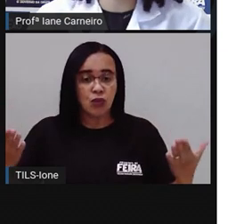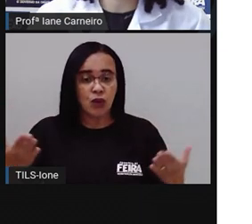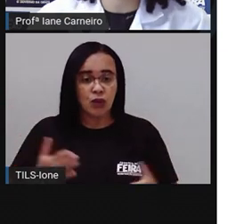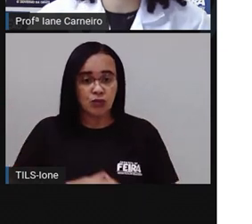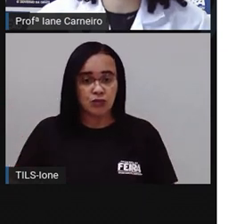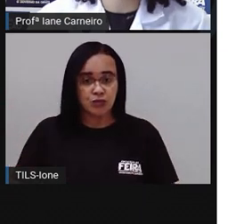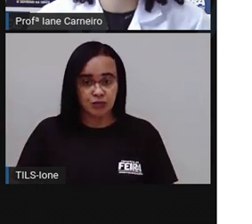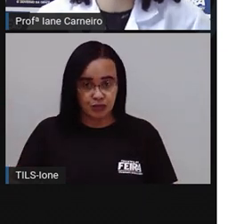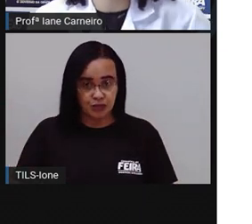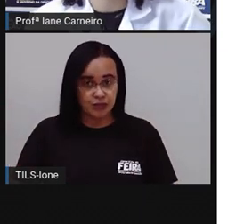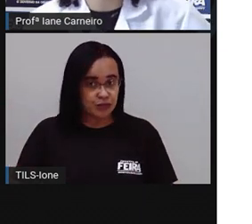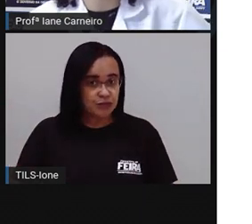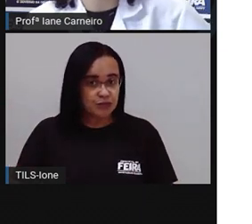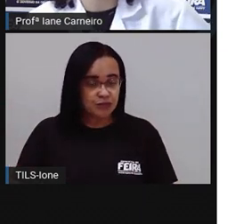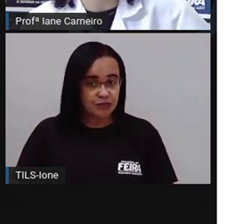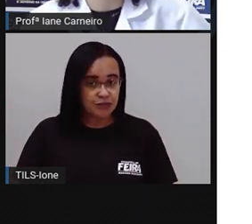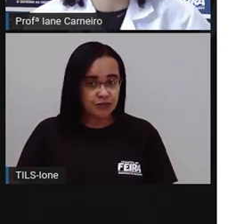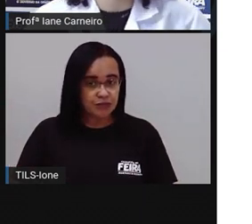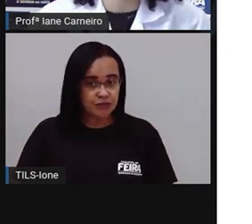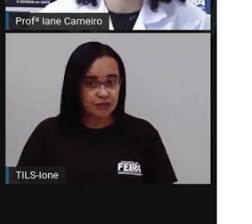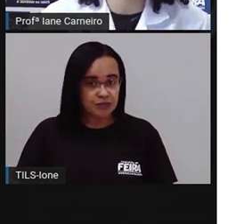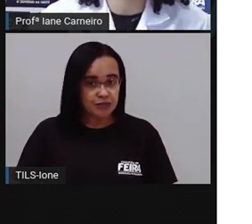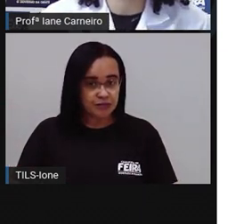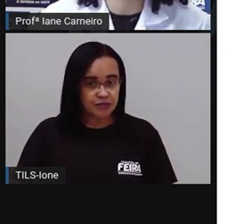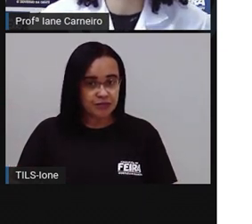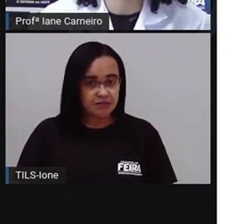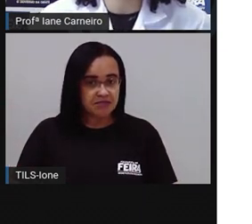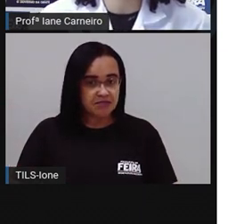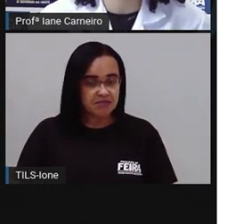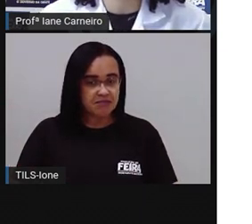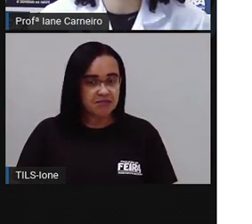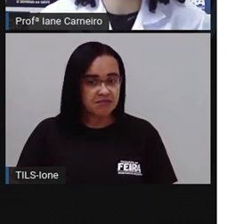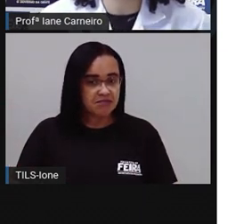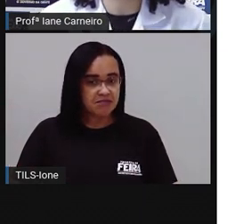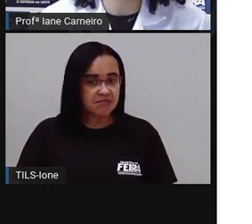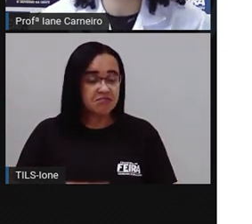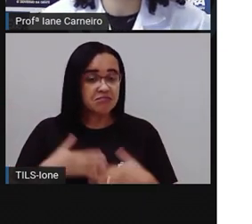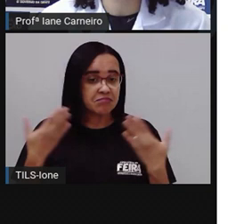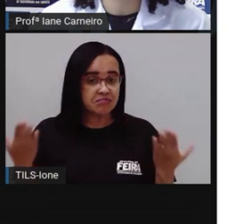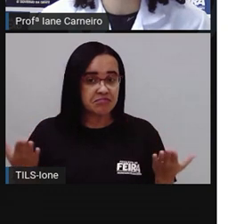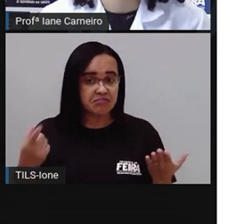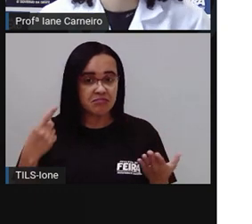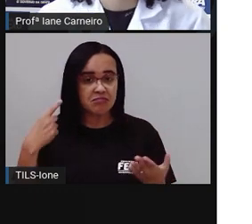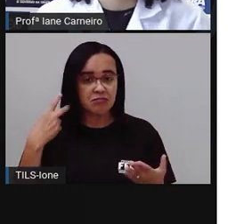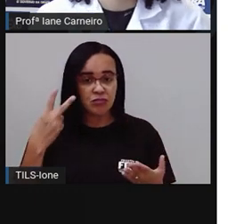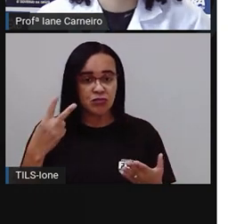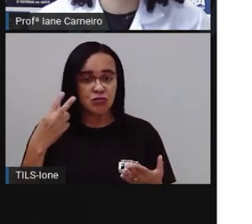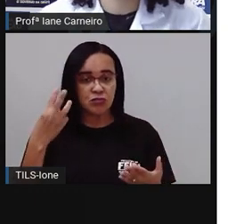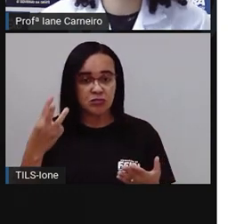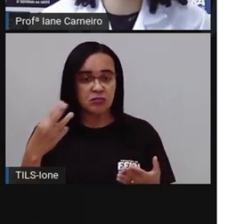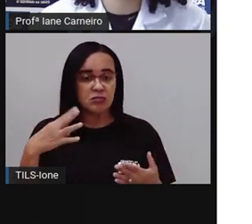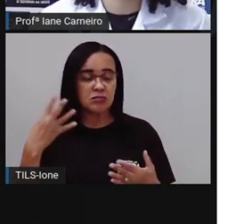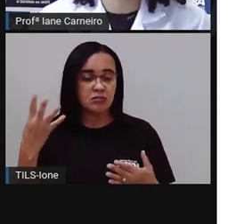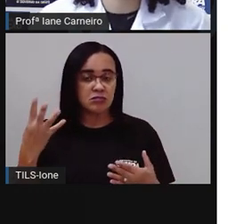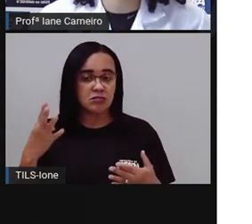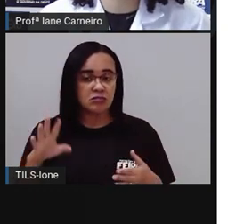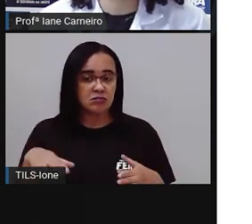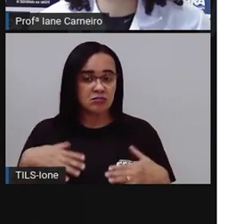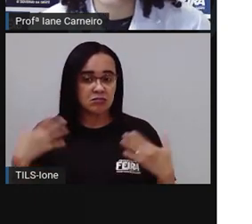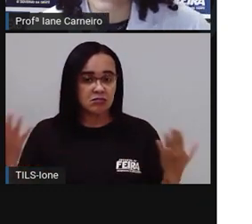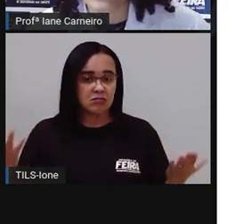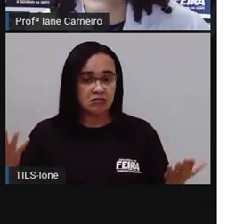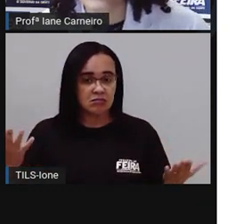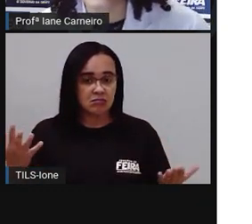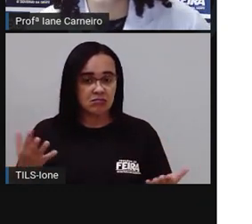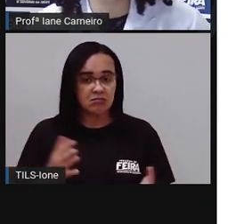O 1 não é, que a gente já viu que o 1 é o mais fino. Então, o mais grosso é qual? O 2, o 3 ou o 4? O 3. Oxe, a